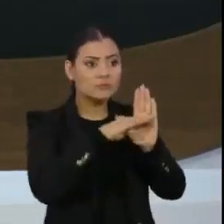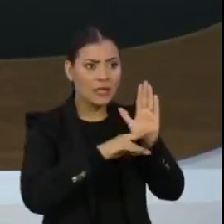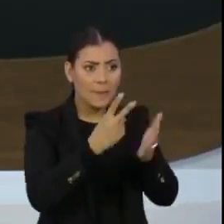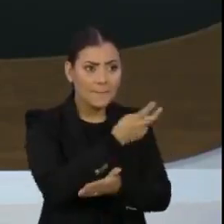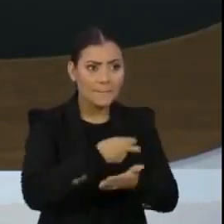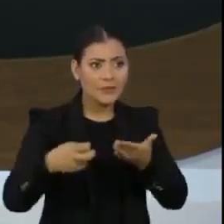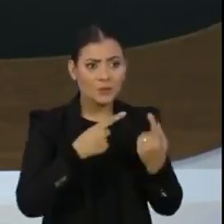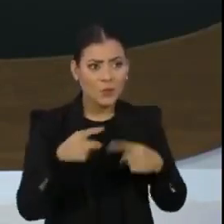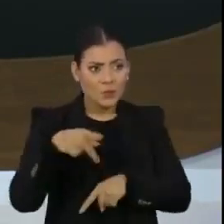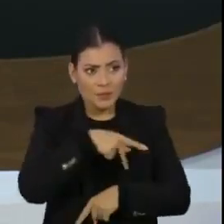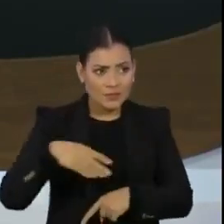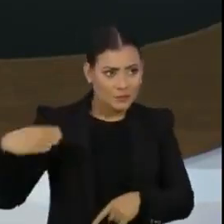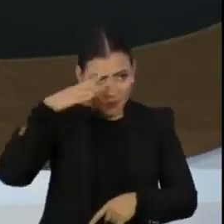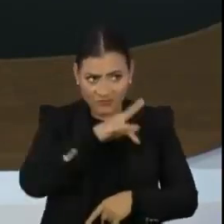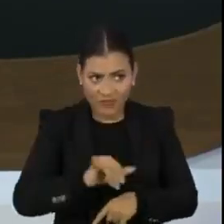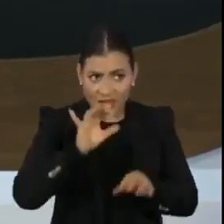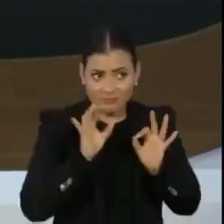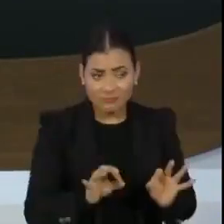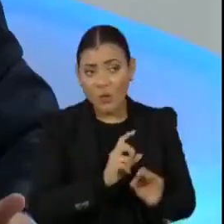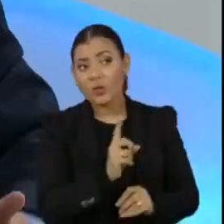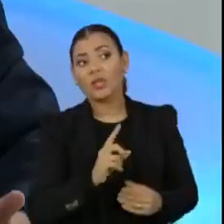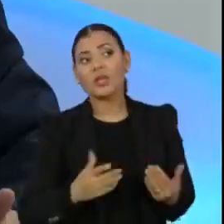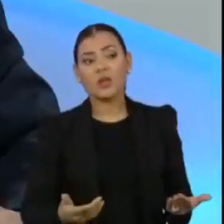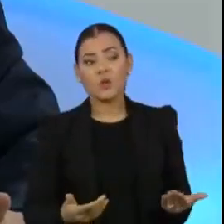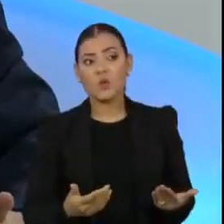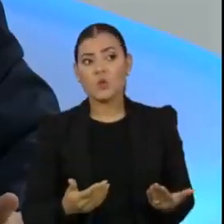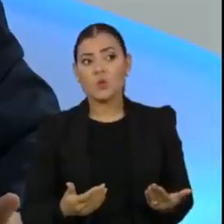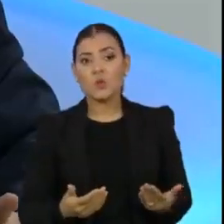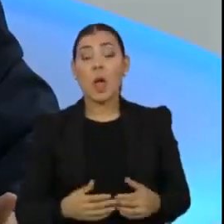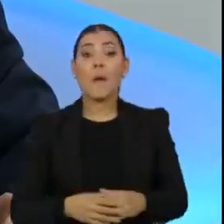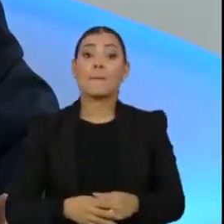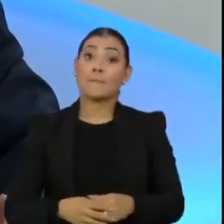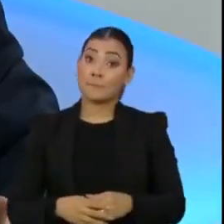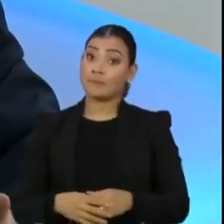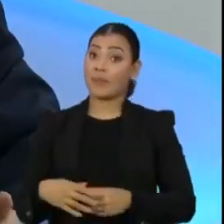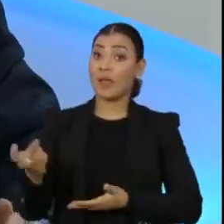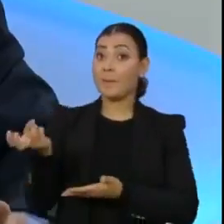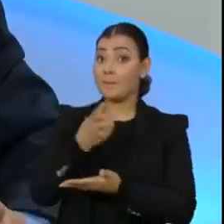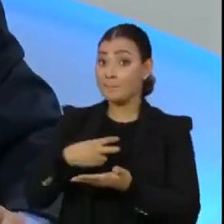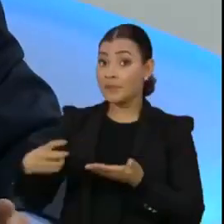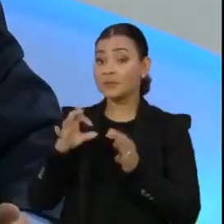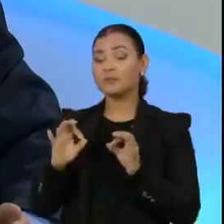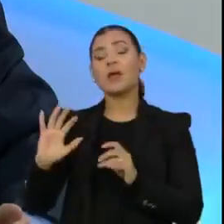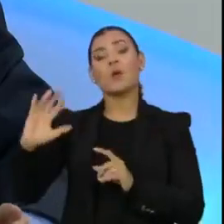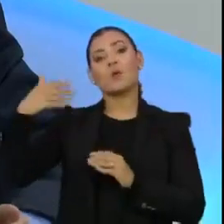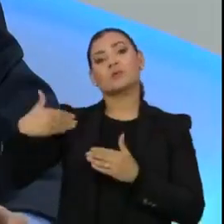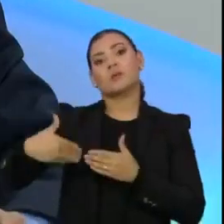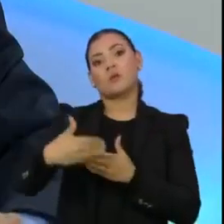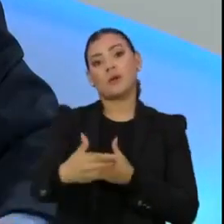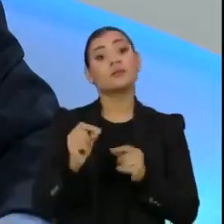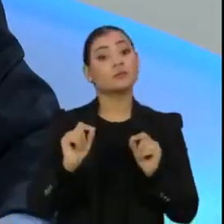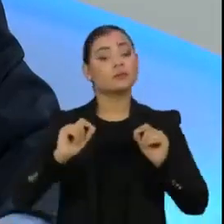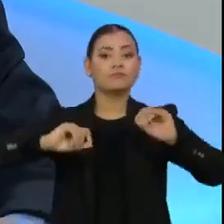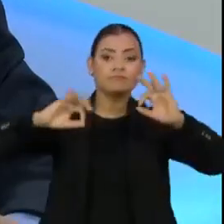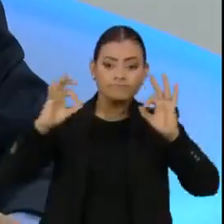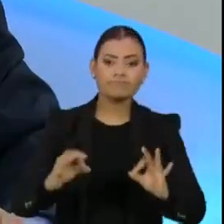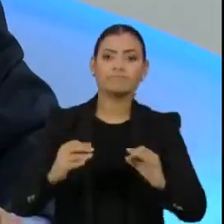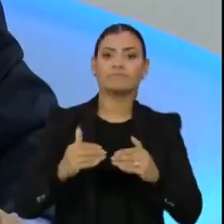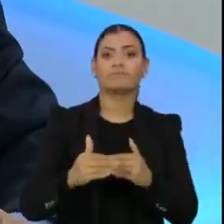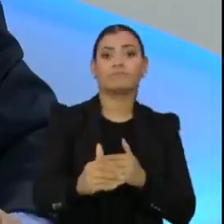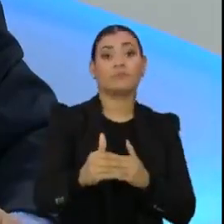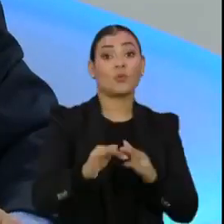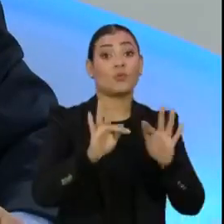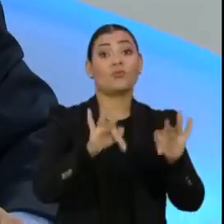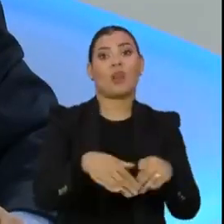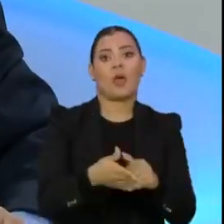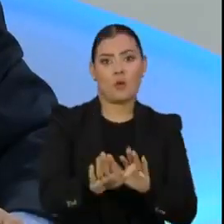impeachment contra o presidente Jair Bolsonaro? Bem, Vera, um eventual impeachment é uma consequência do relatório final. Nós temos